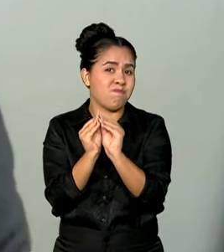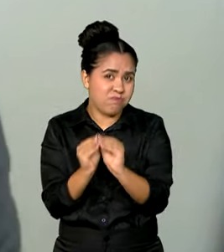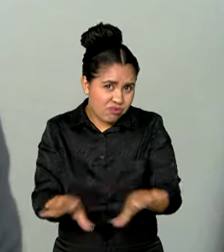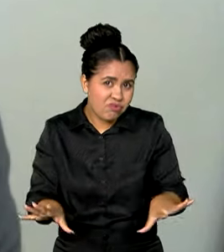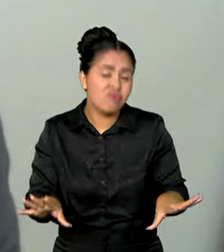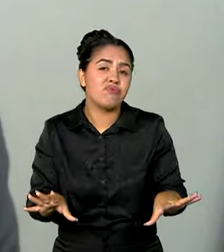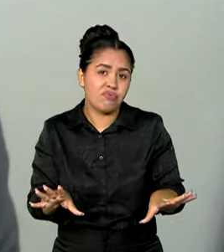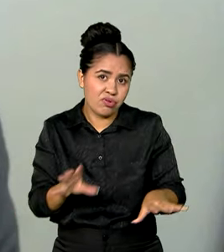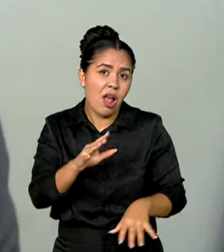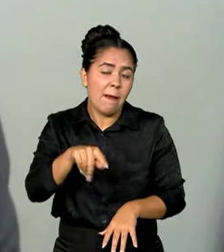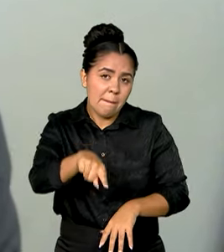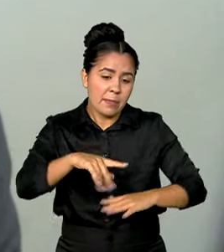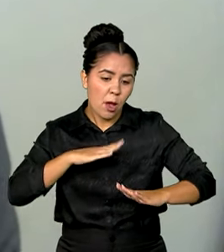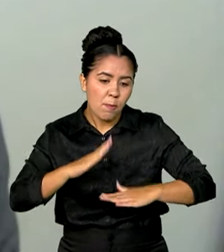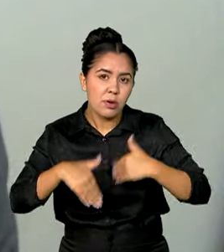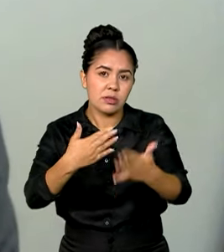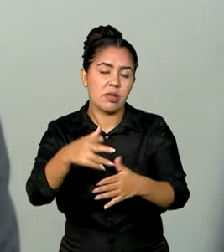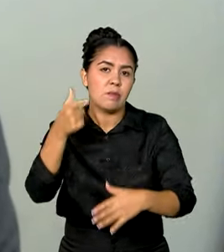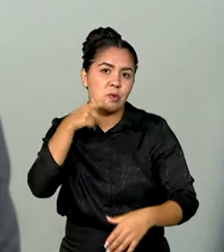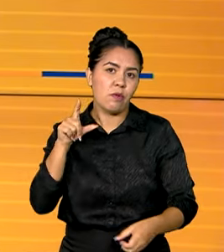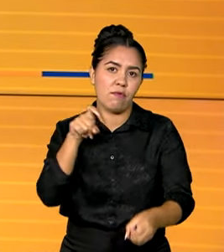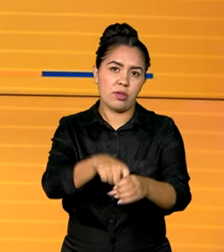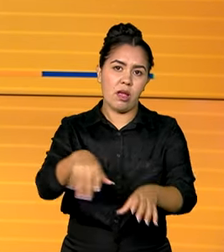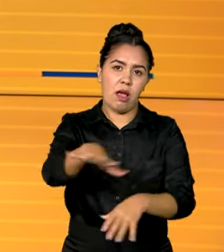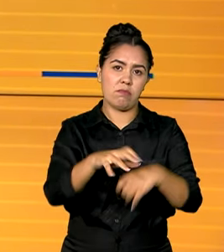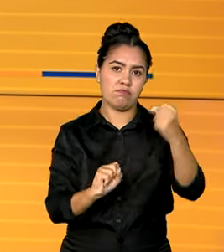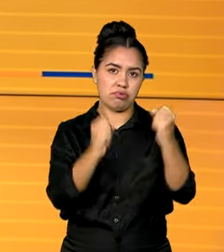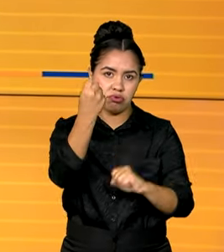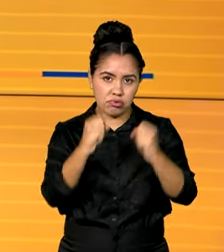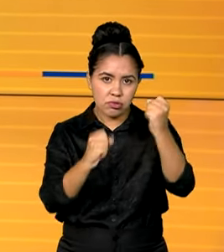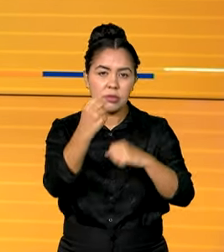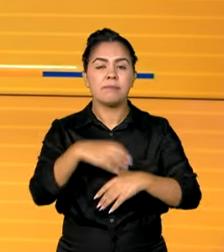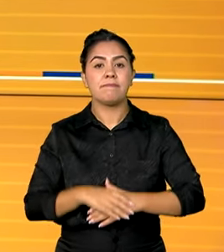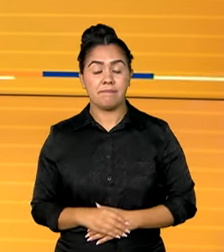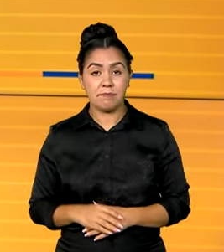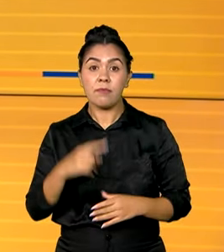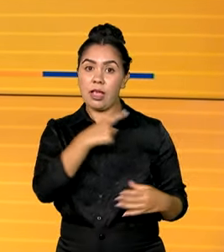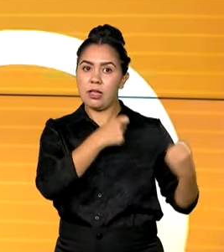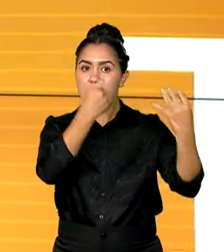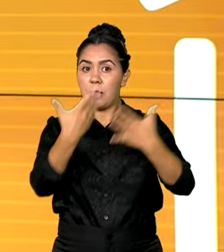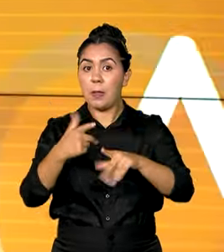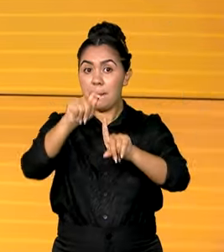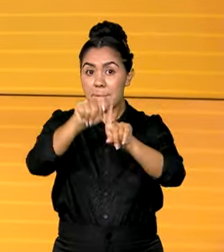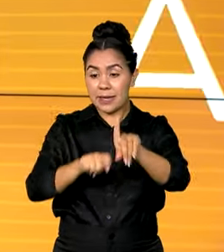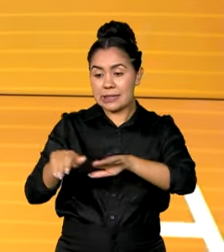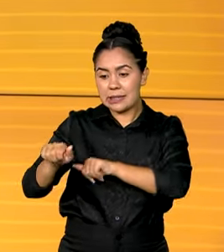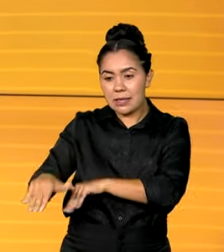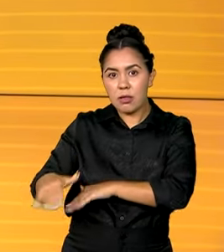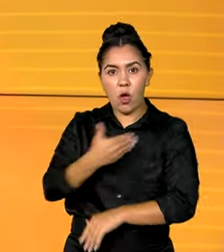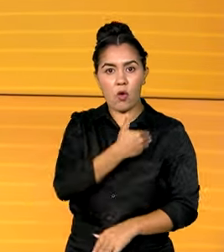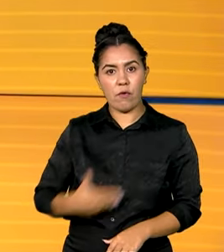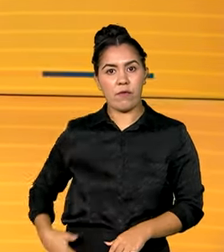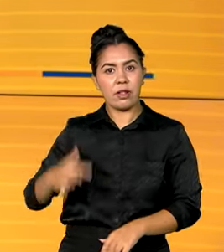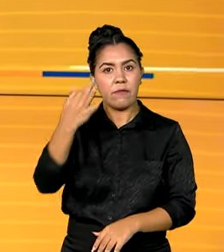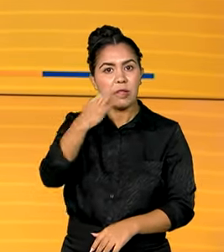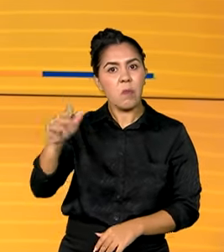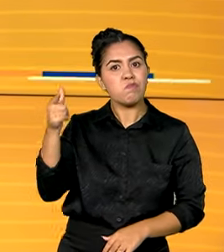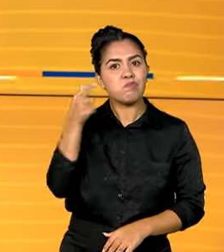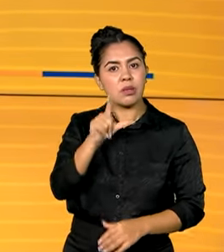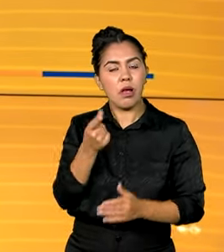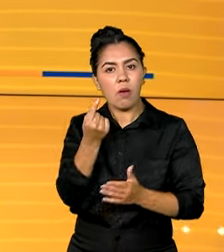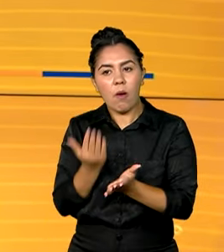a esse processo de retomada da indústria. Em setembro, o governo federal arrecadou mais de 200